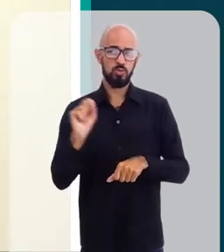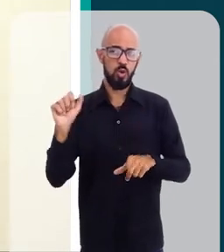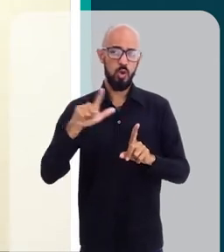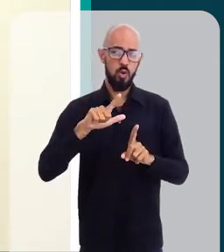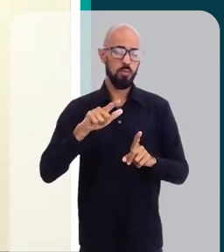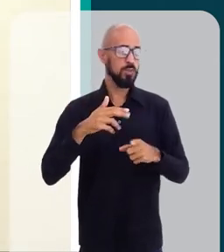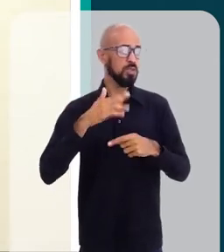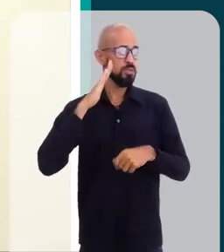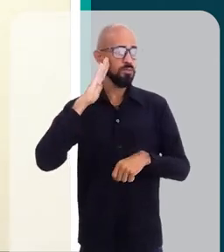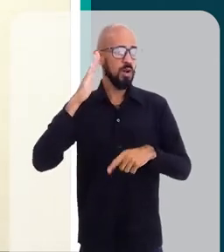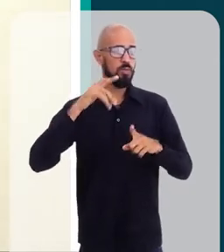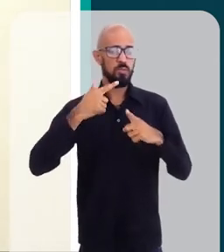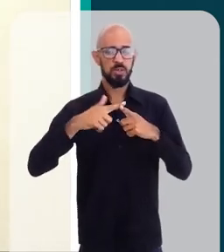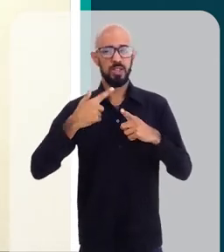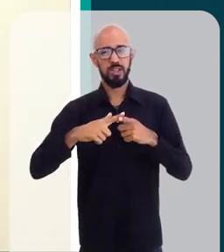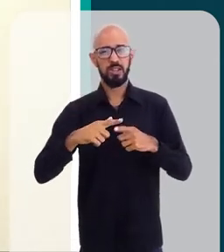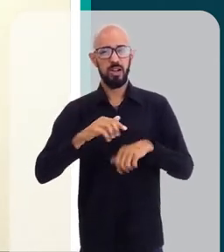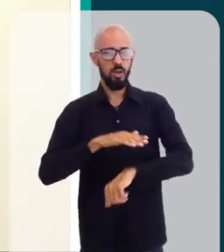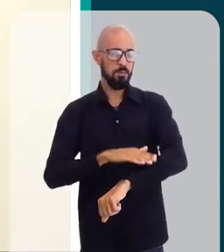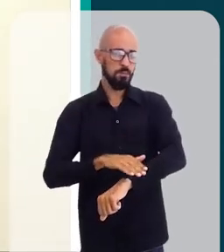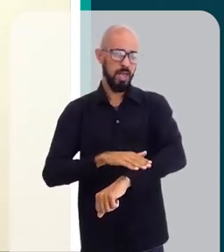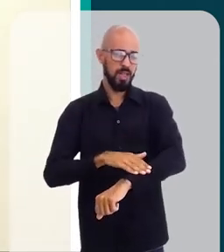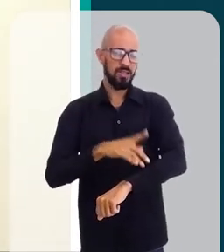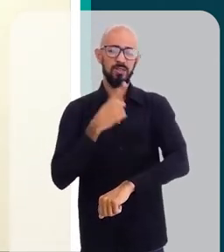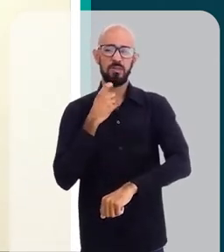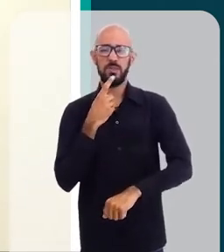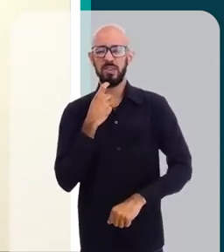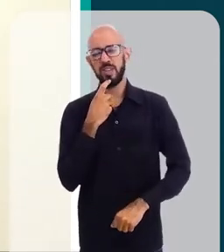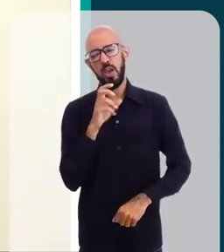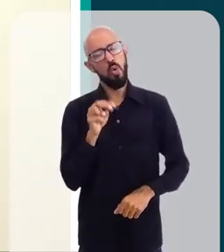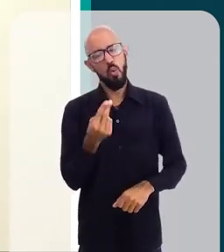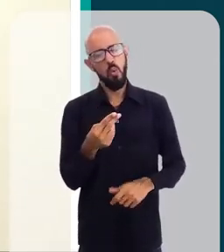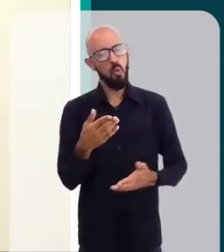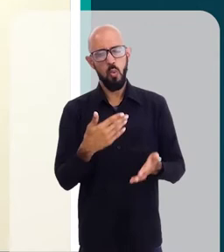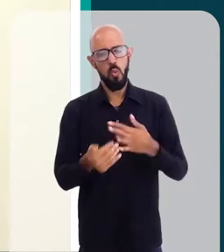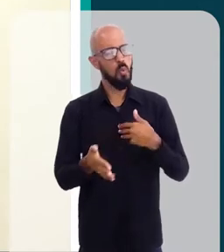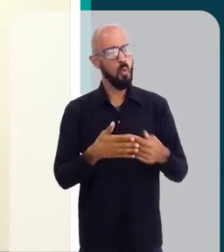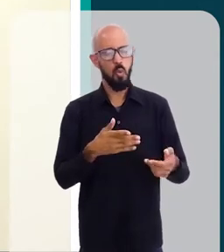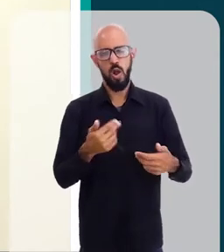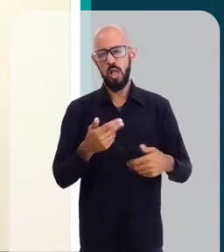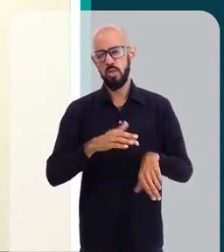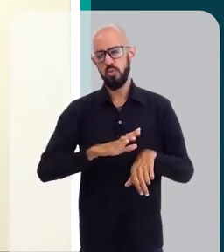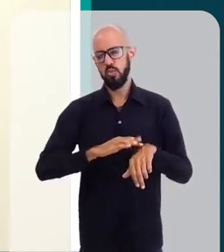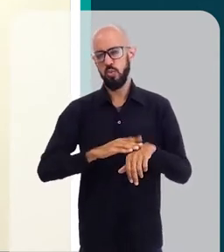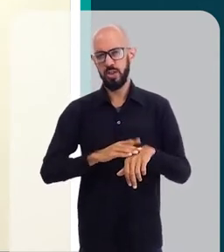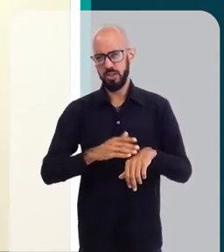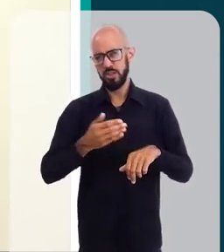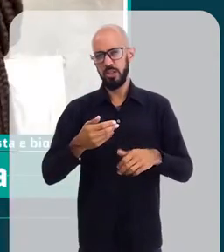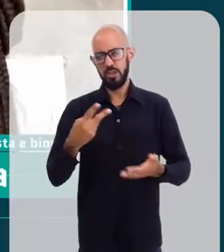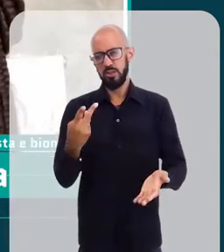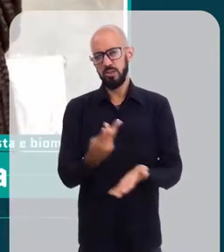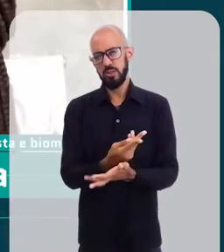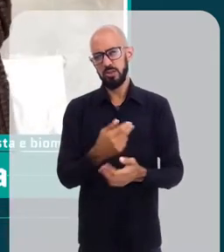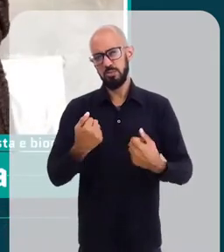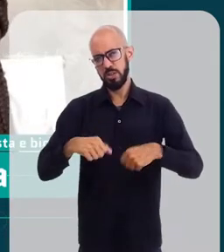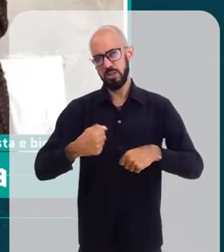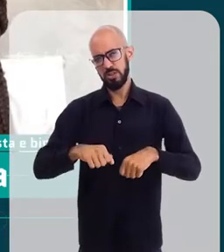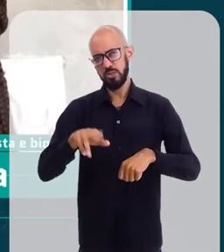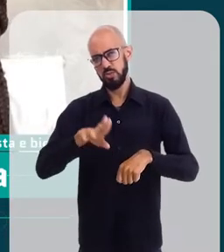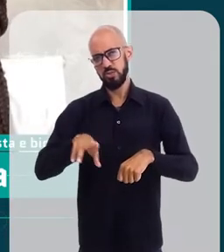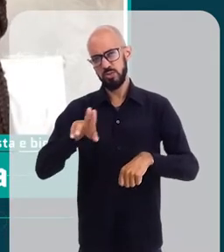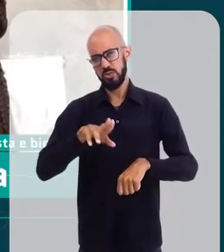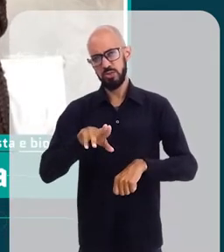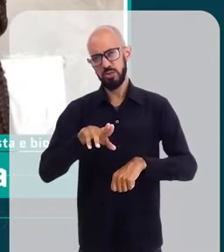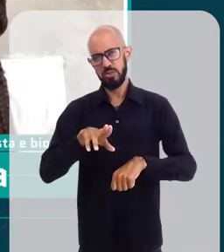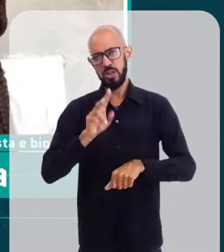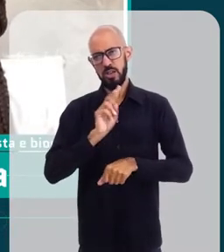principalmente porque ele está com um processo inflamatório na pele ou qualquer outra doença que justifique o